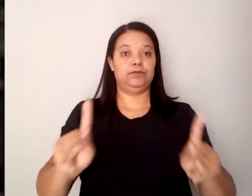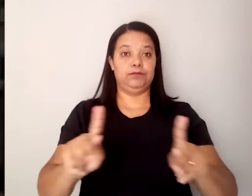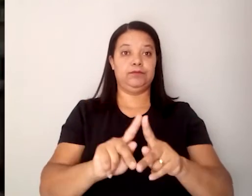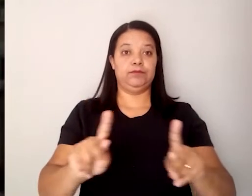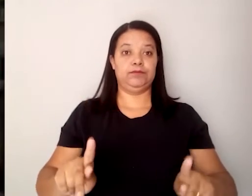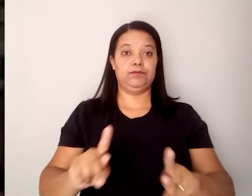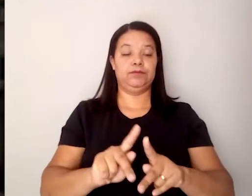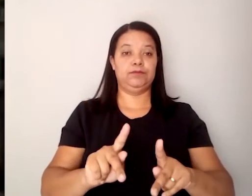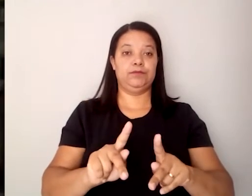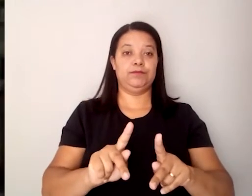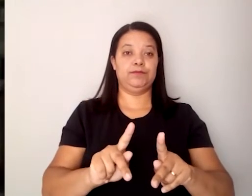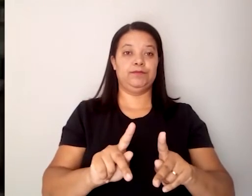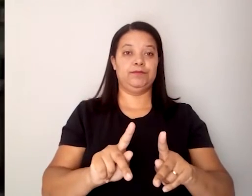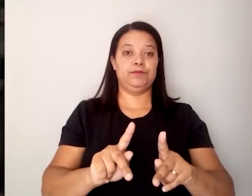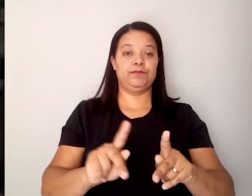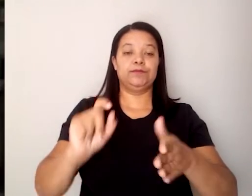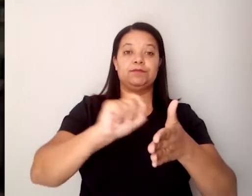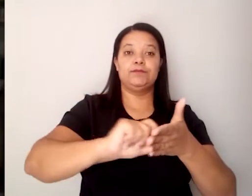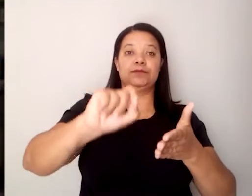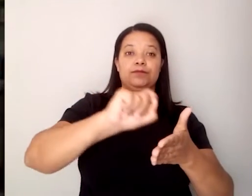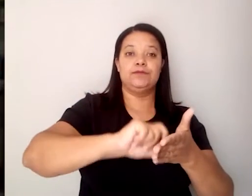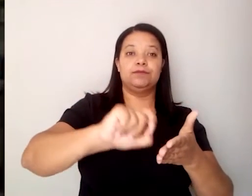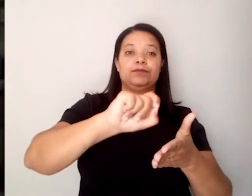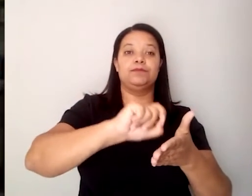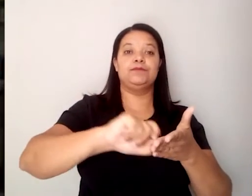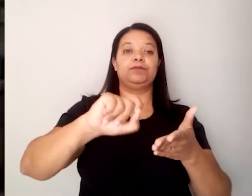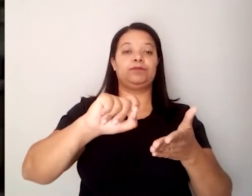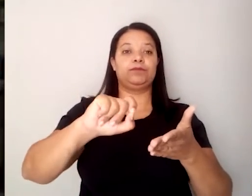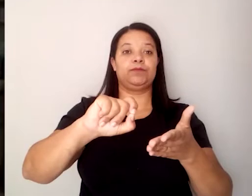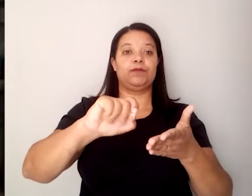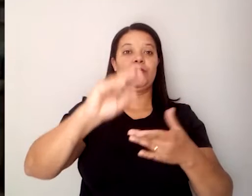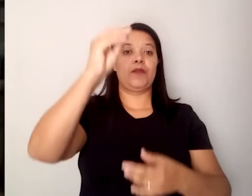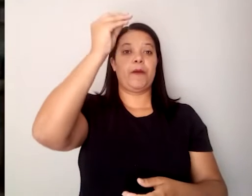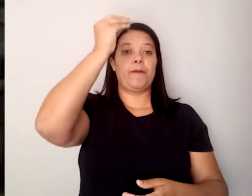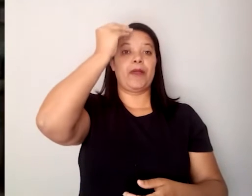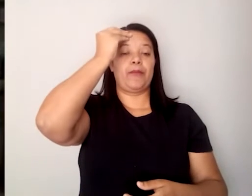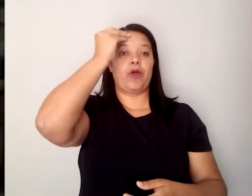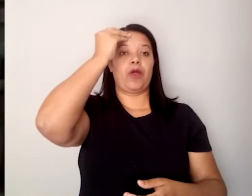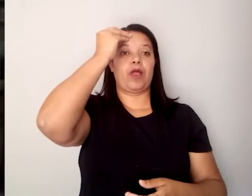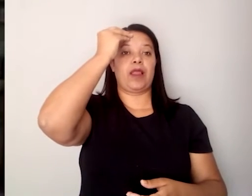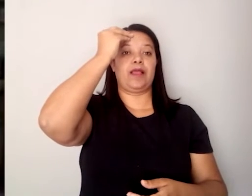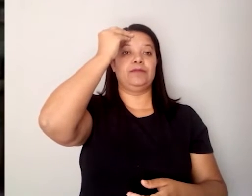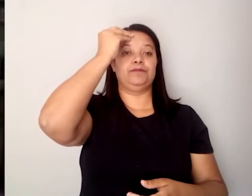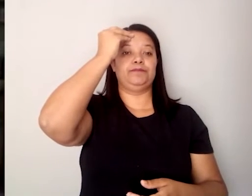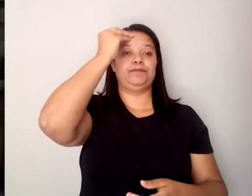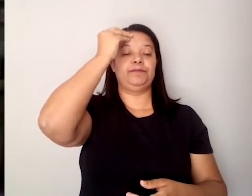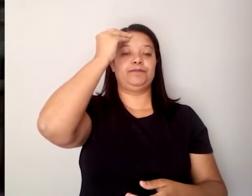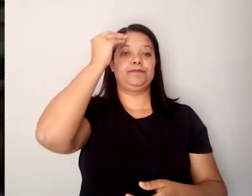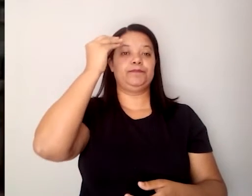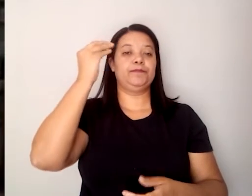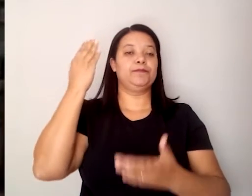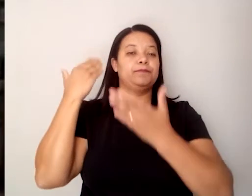grafar, grafar essa memória que acaba trazendo a língua